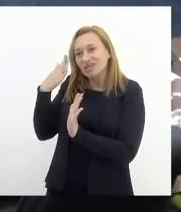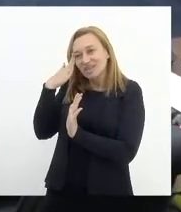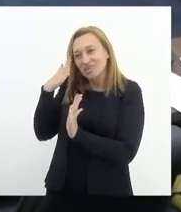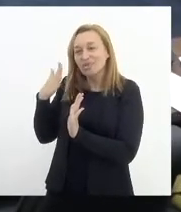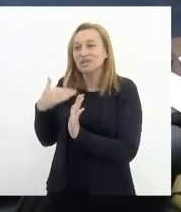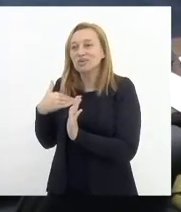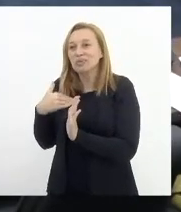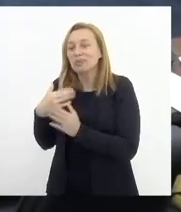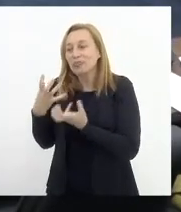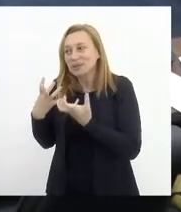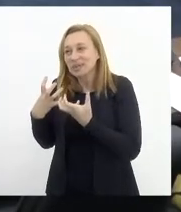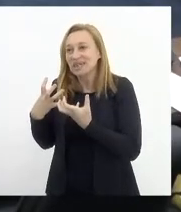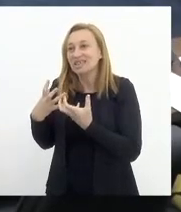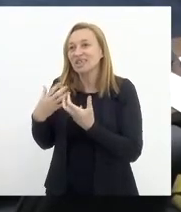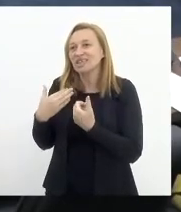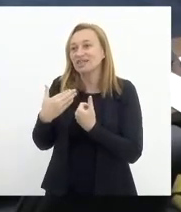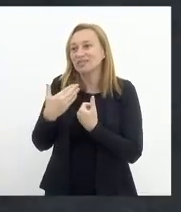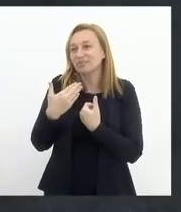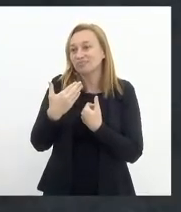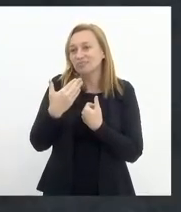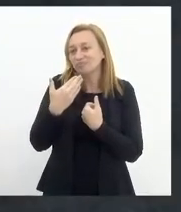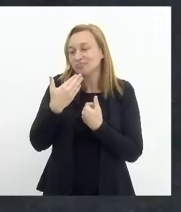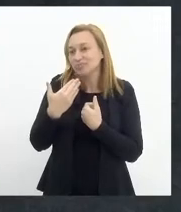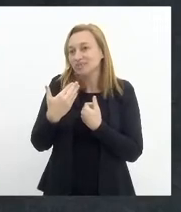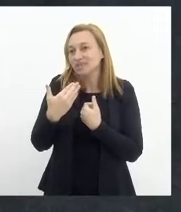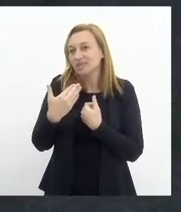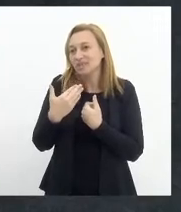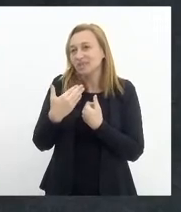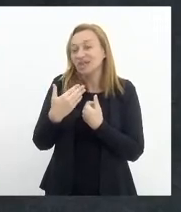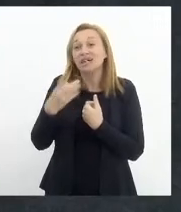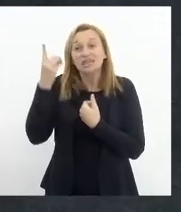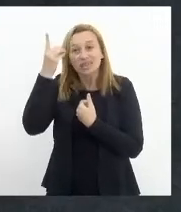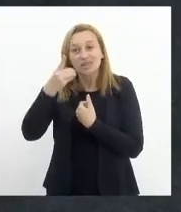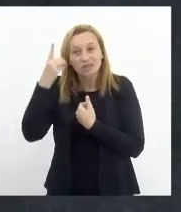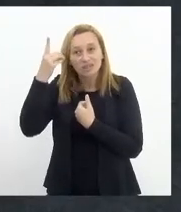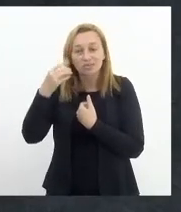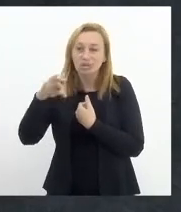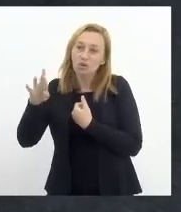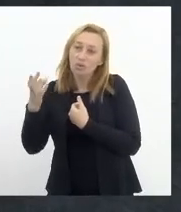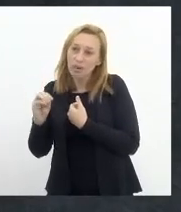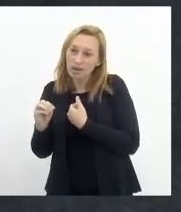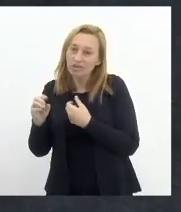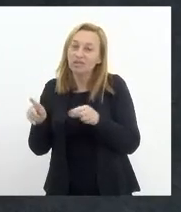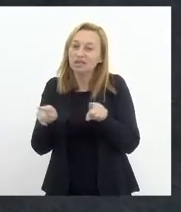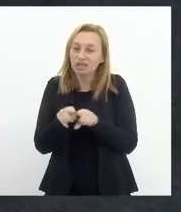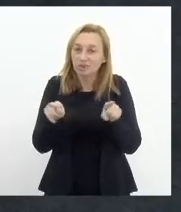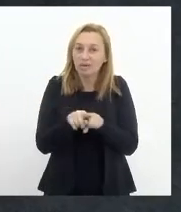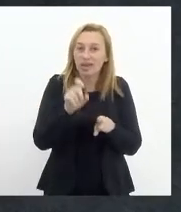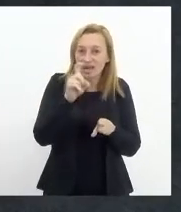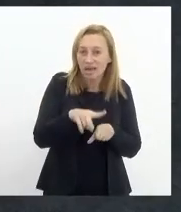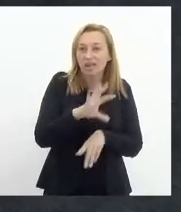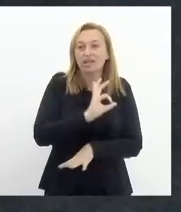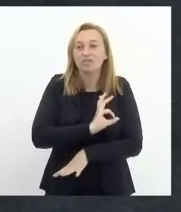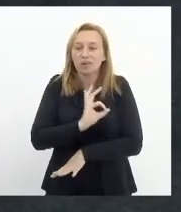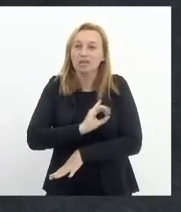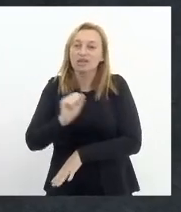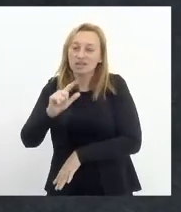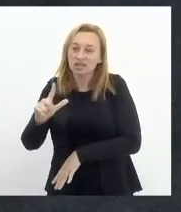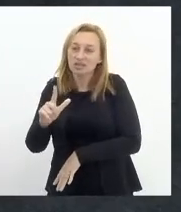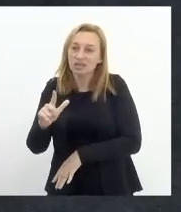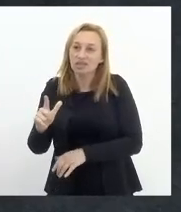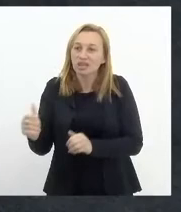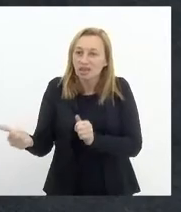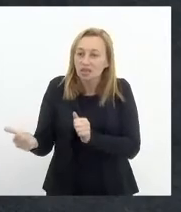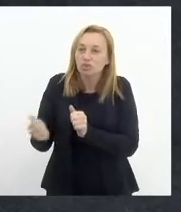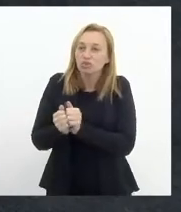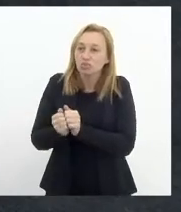queria submeter a sua apreciação que o deputado Márcio Gualberto, que também é da Polícia Civil, fosse também